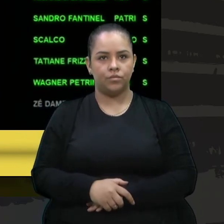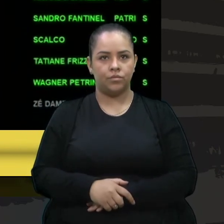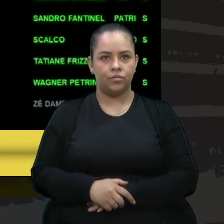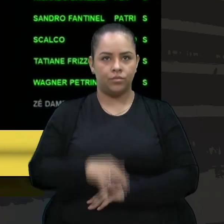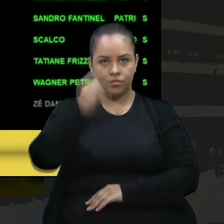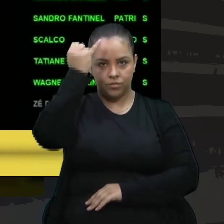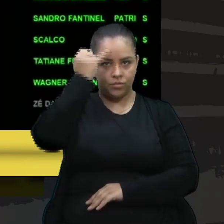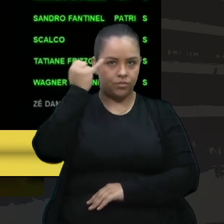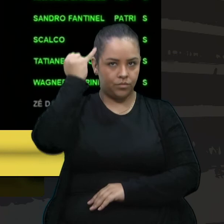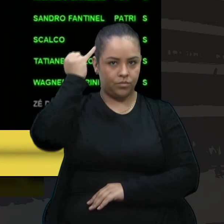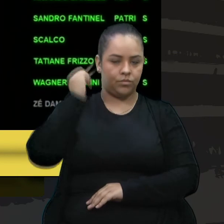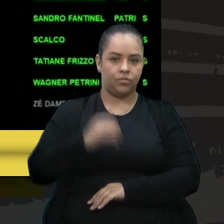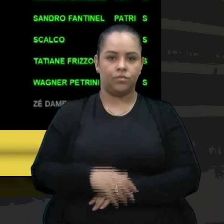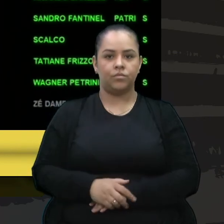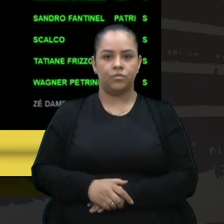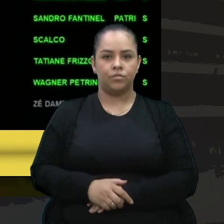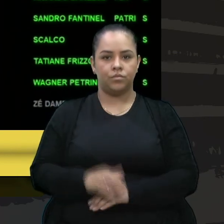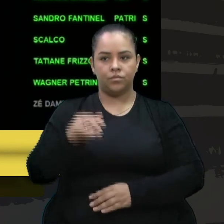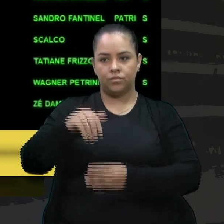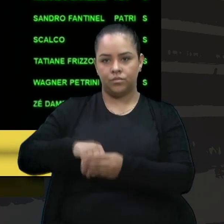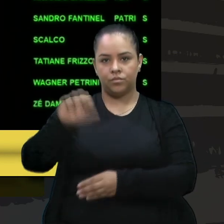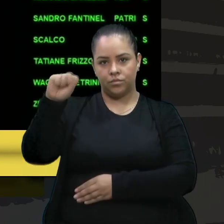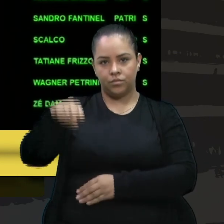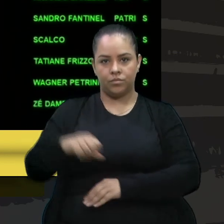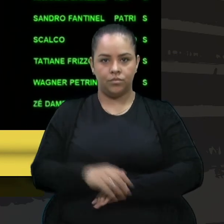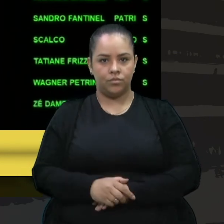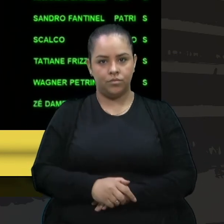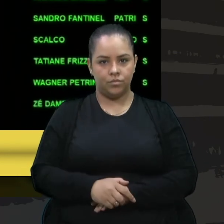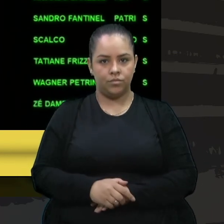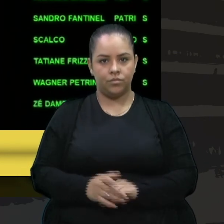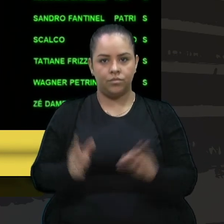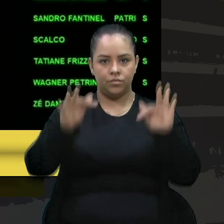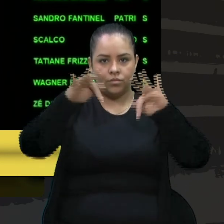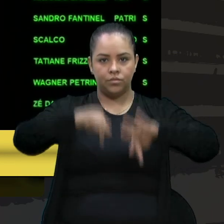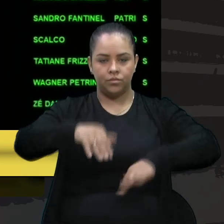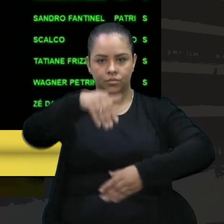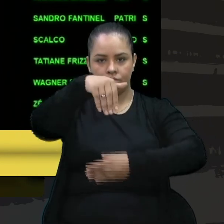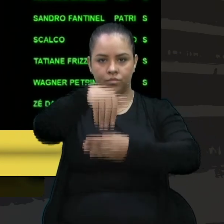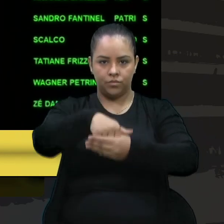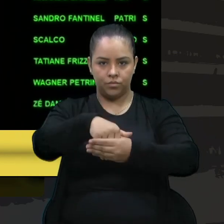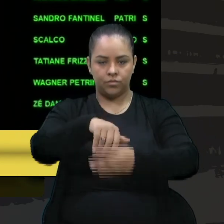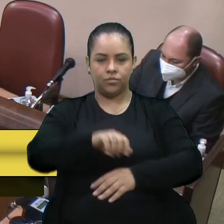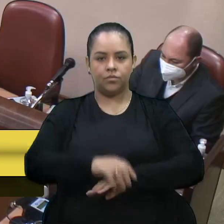'Ambrosio. Vota sim. Encerado o registro dos votos, encerada a votação.